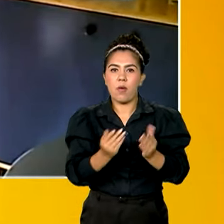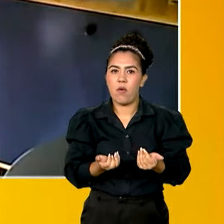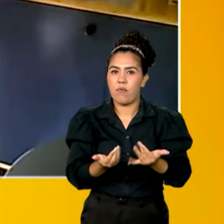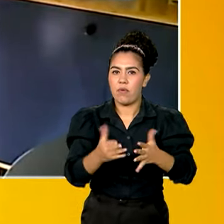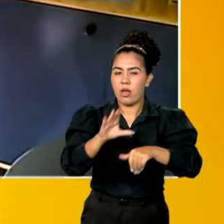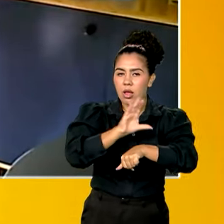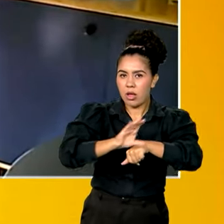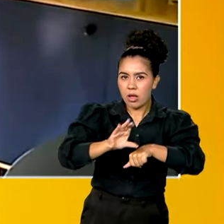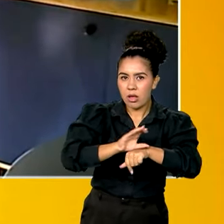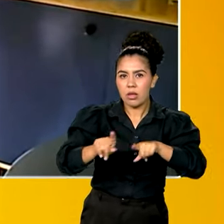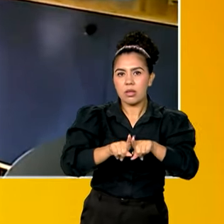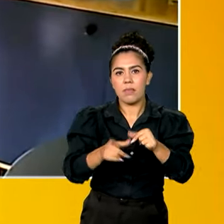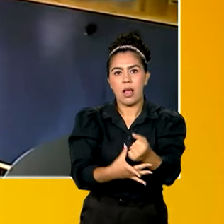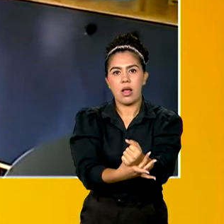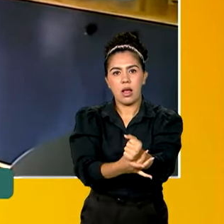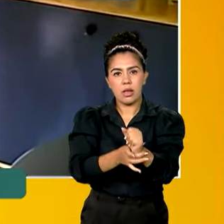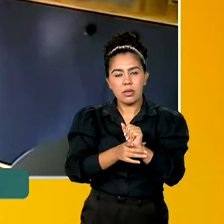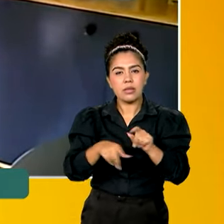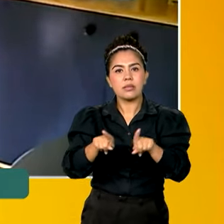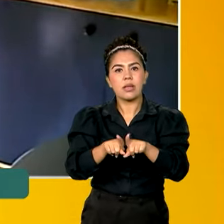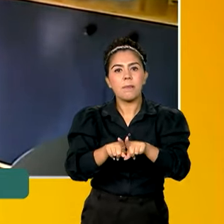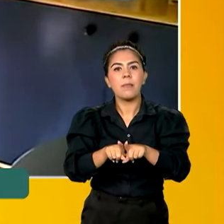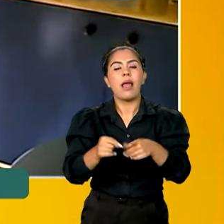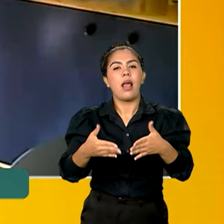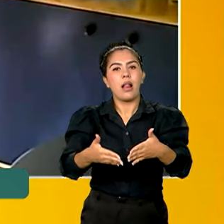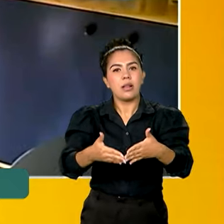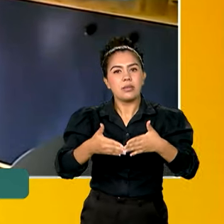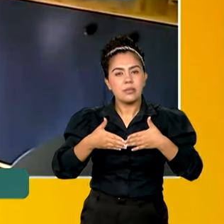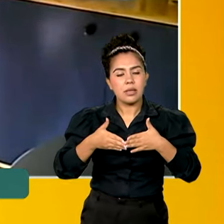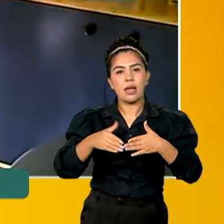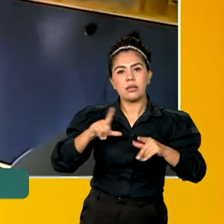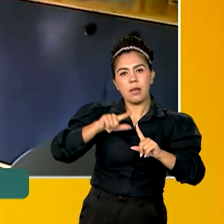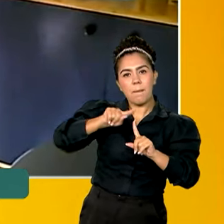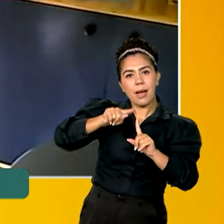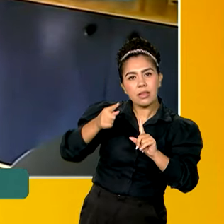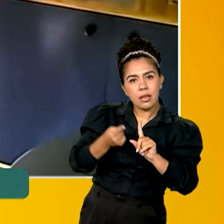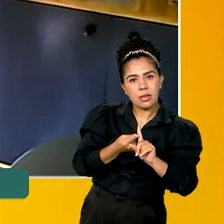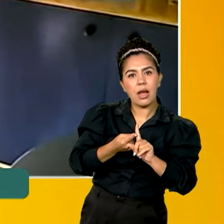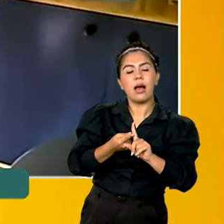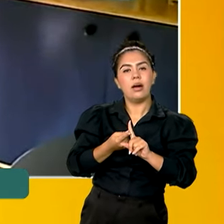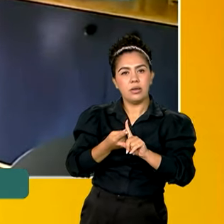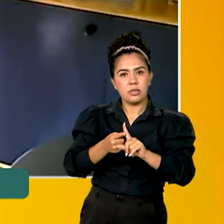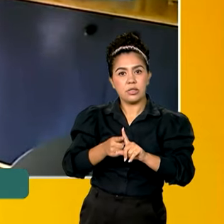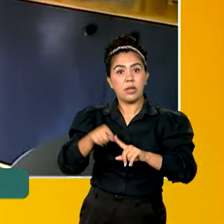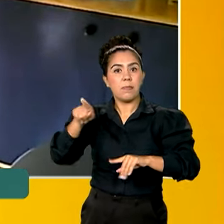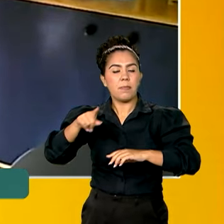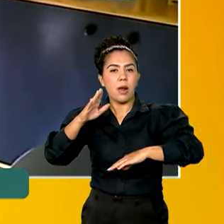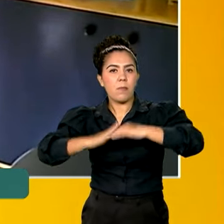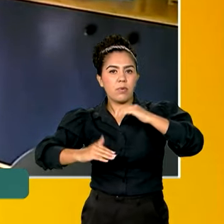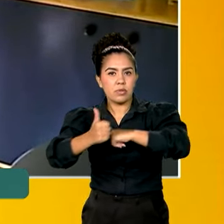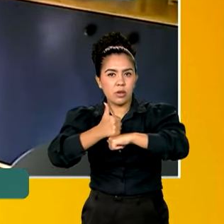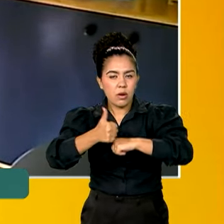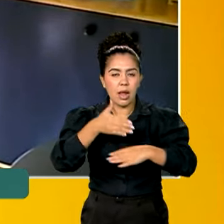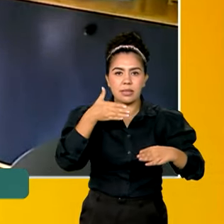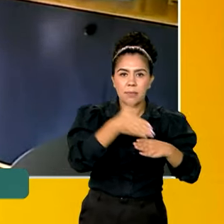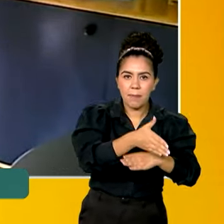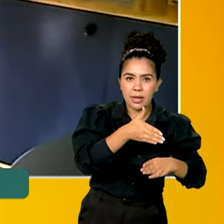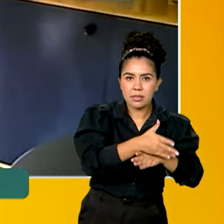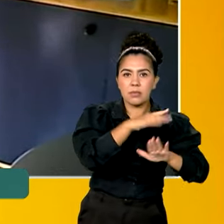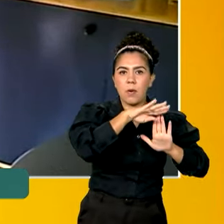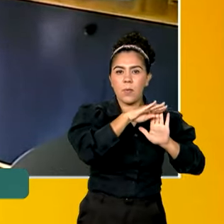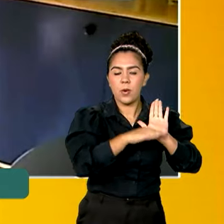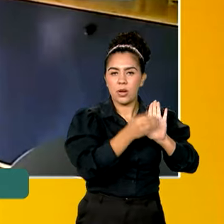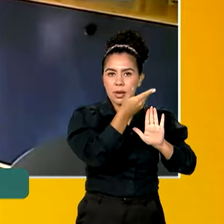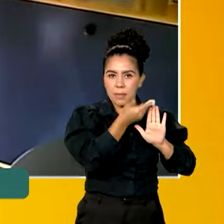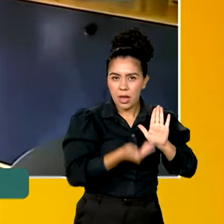questão de garantir a licença maternidade para as médicas que participam do programa, a questão de prorrogar o período de formação exatamente